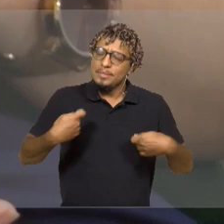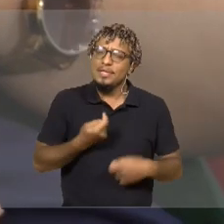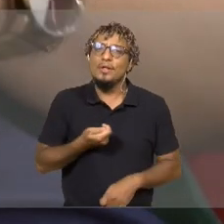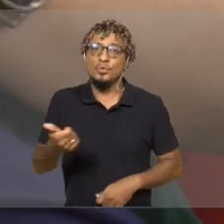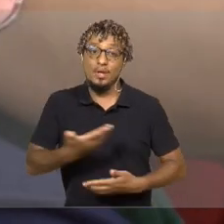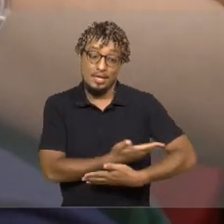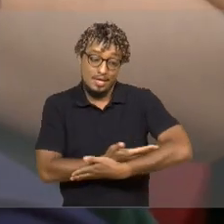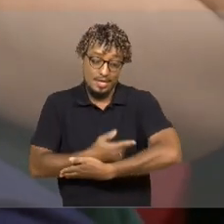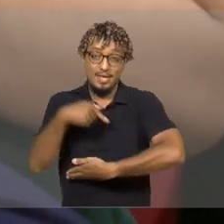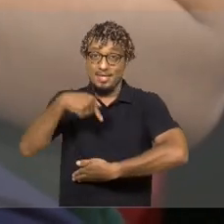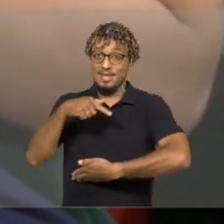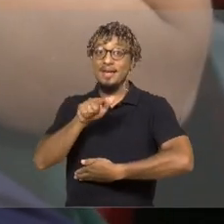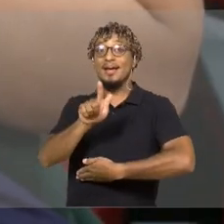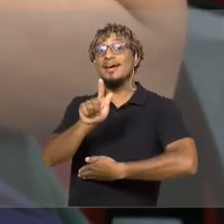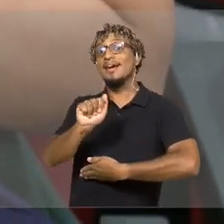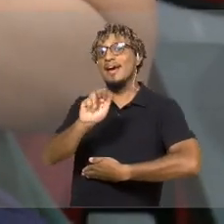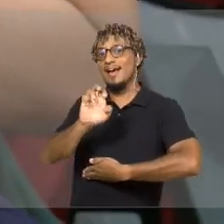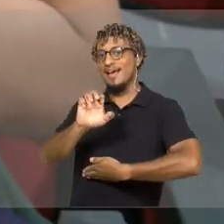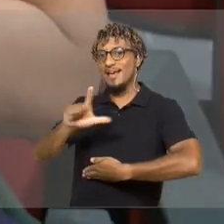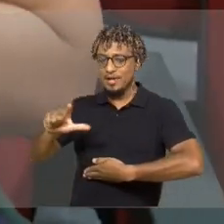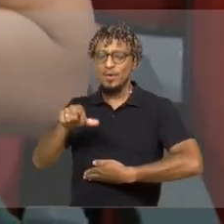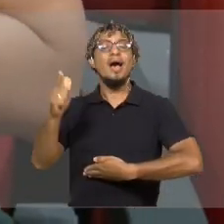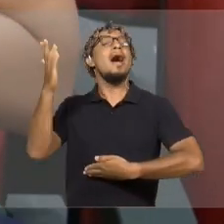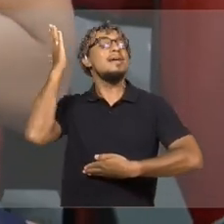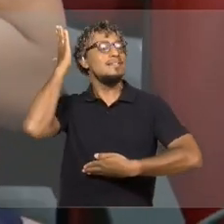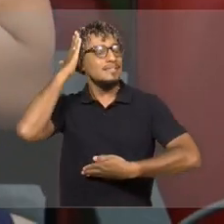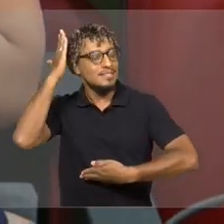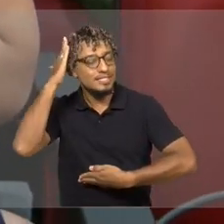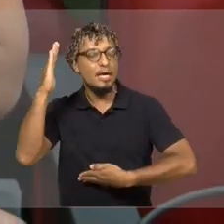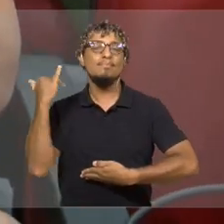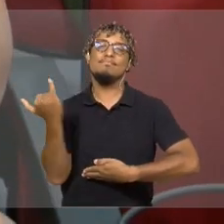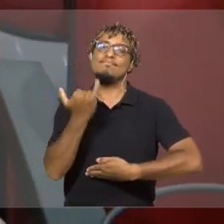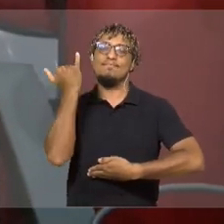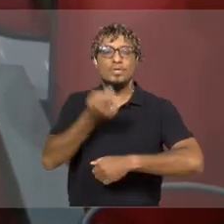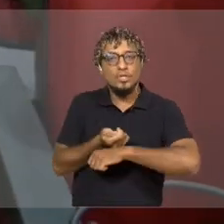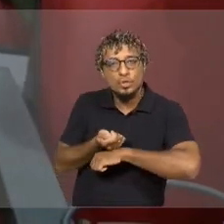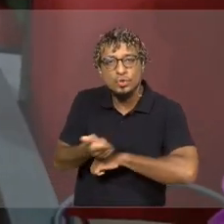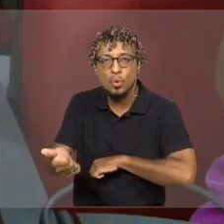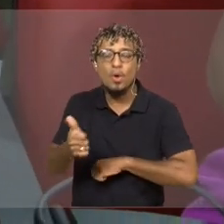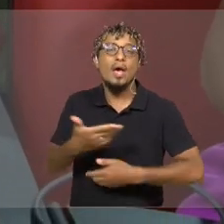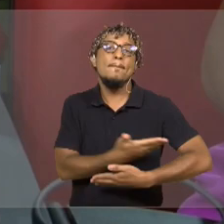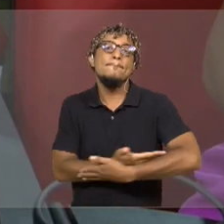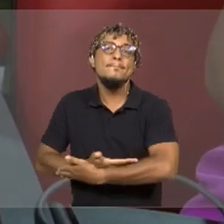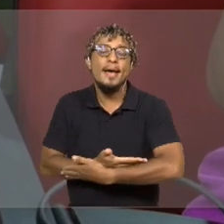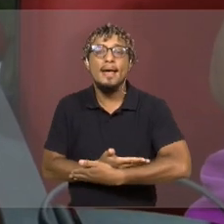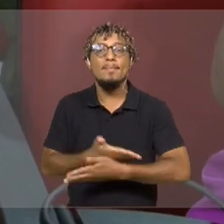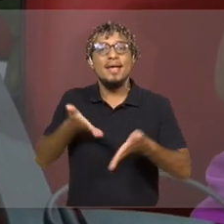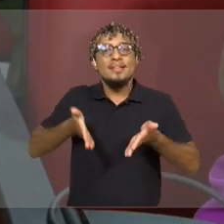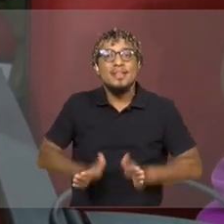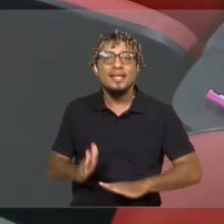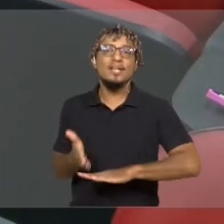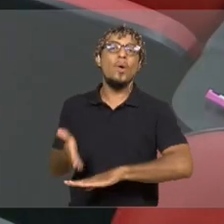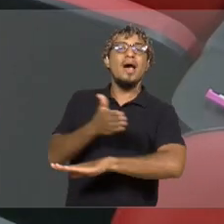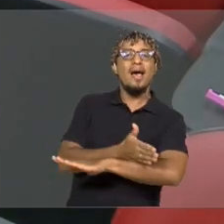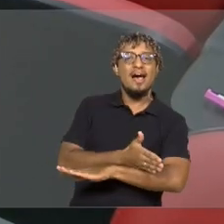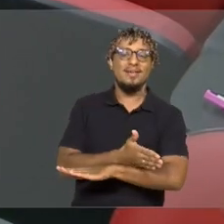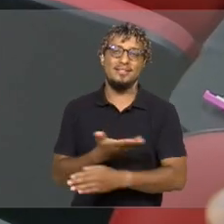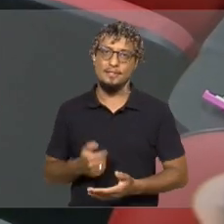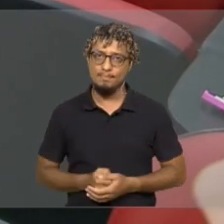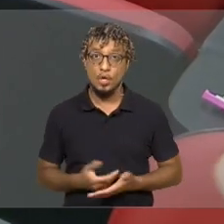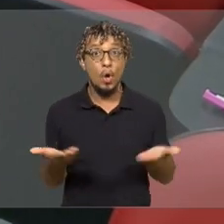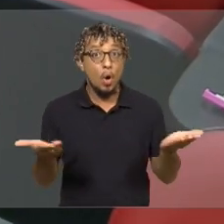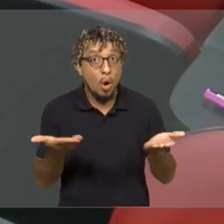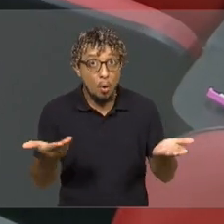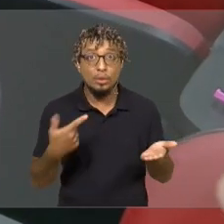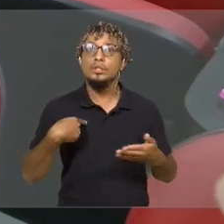Gael nos braços, a Priscila sabe a importância da doação para bebês prematuros. Hoje o que eu puder fazer para